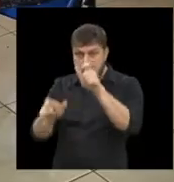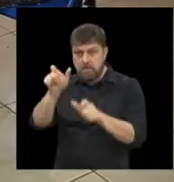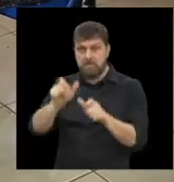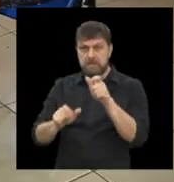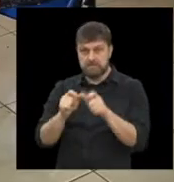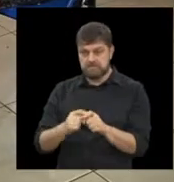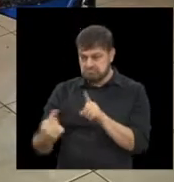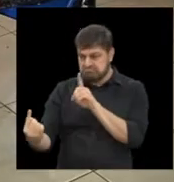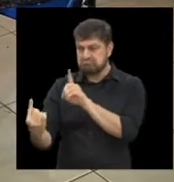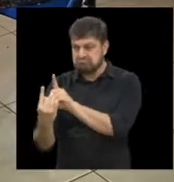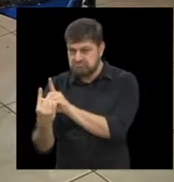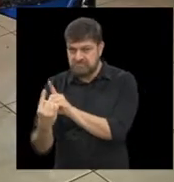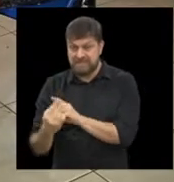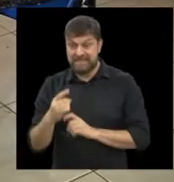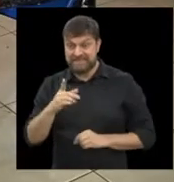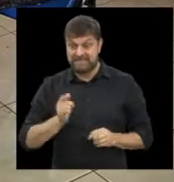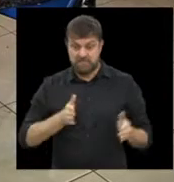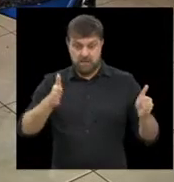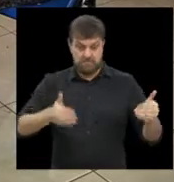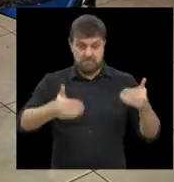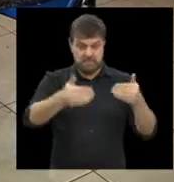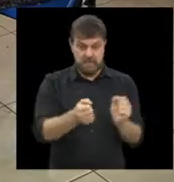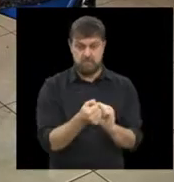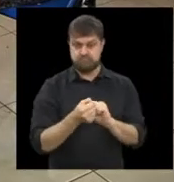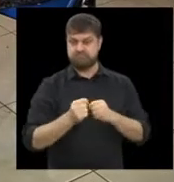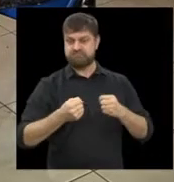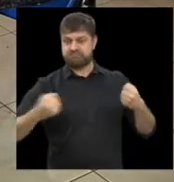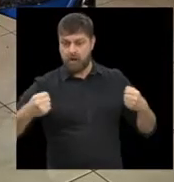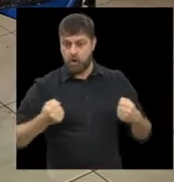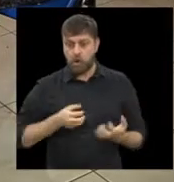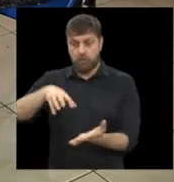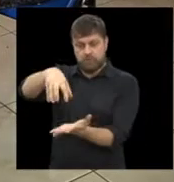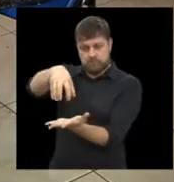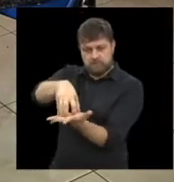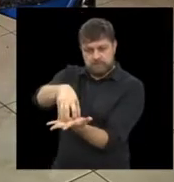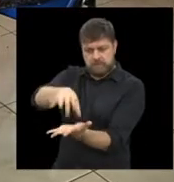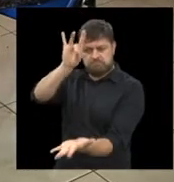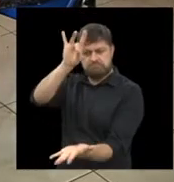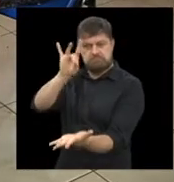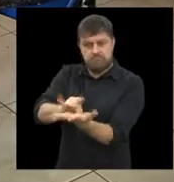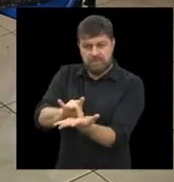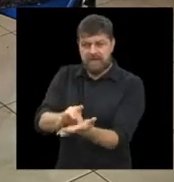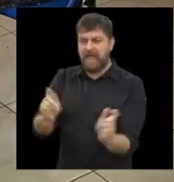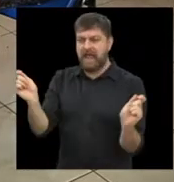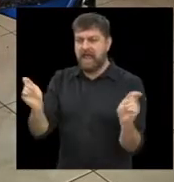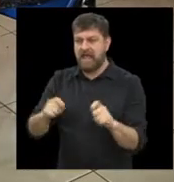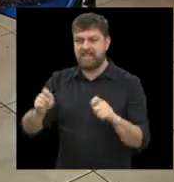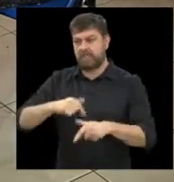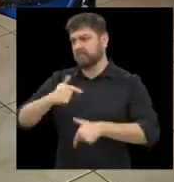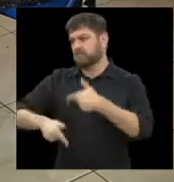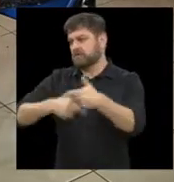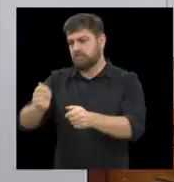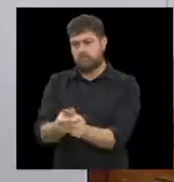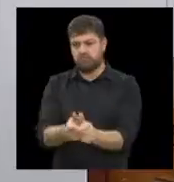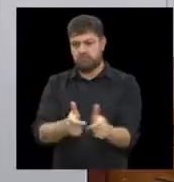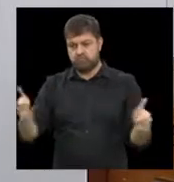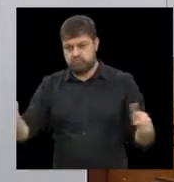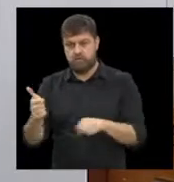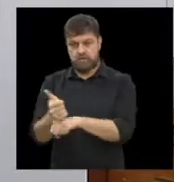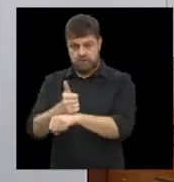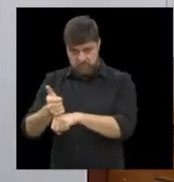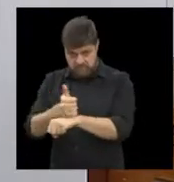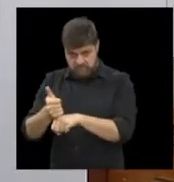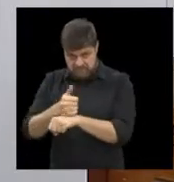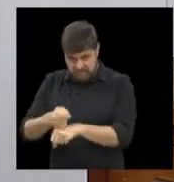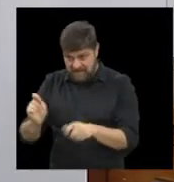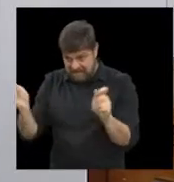ambiente mais ampliado, uma certeza, como você falou, Sandra, vai poder aumentar esse trabalho. Os profissionais são suficientes? que falta